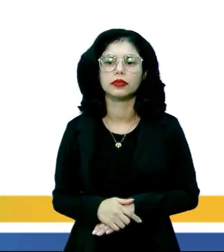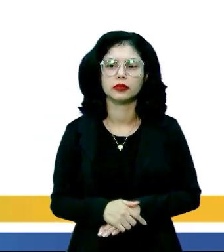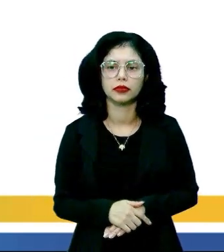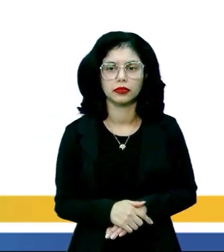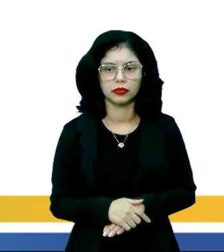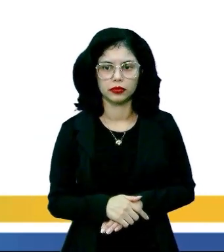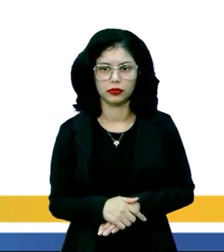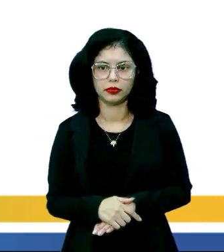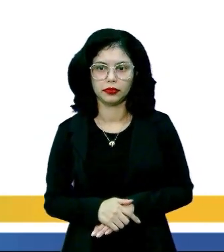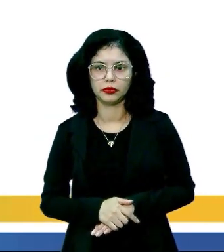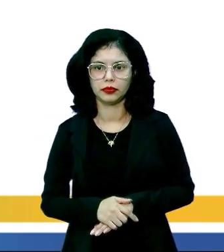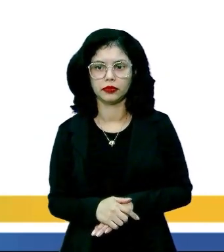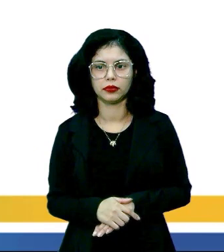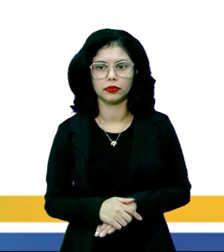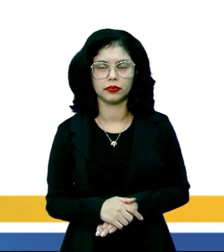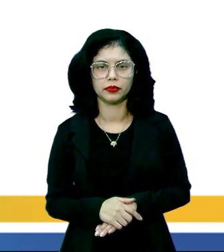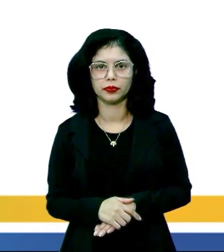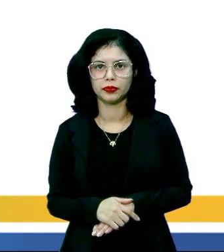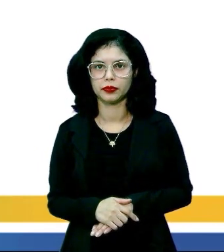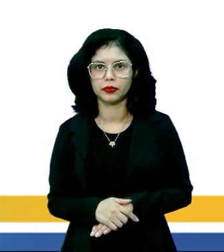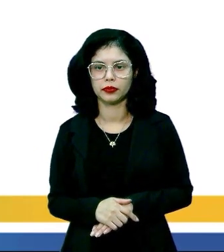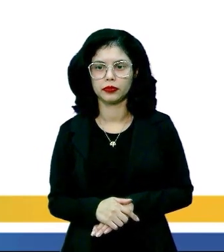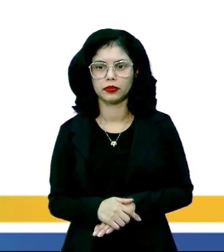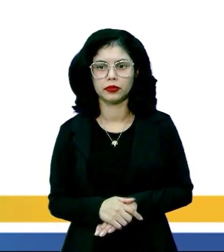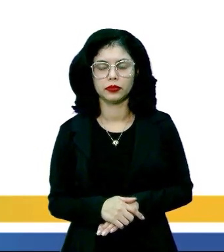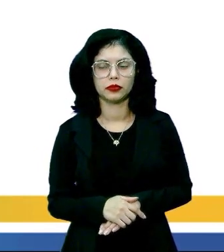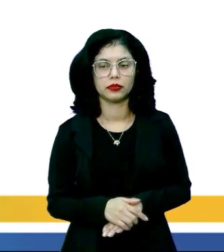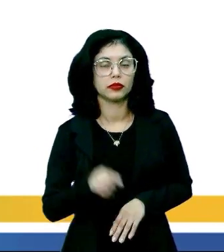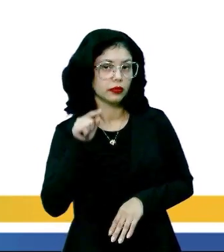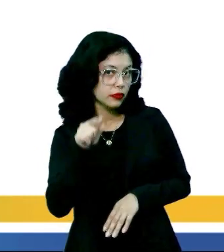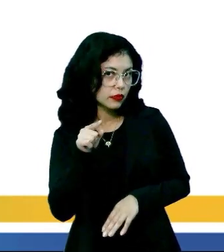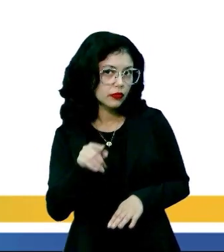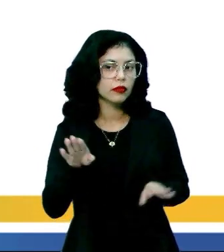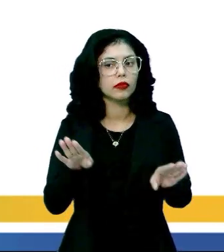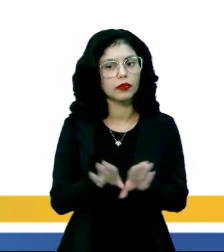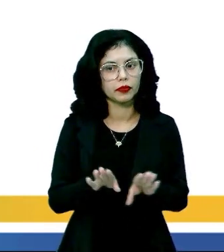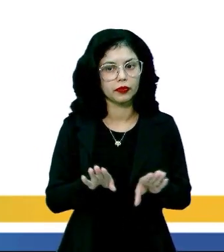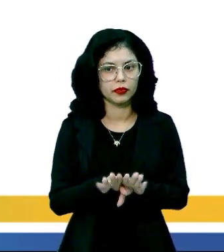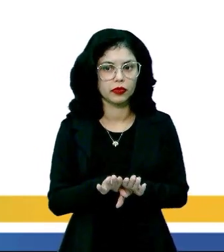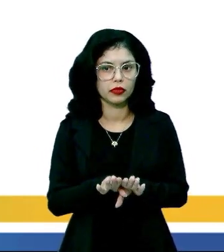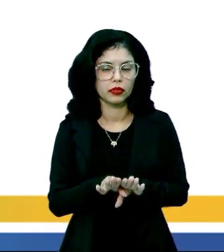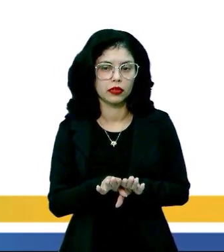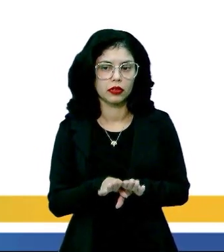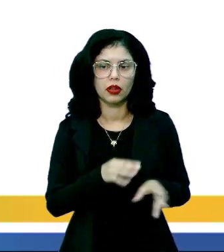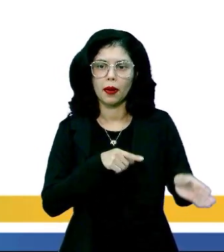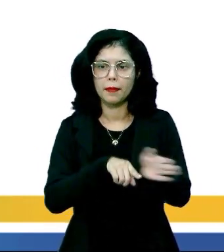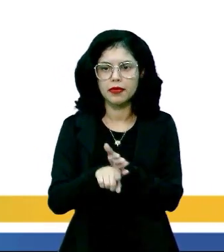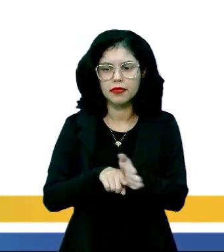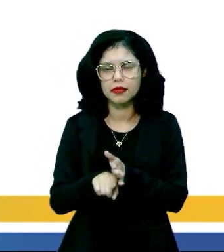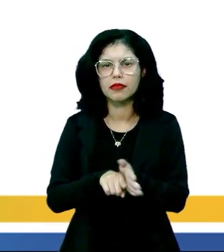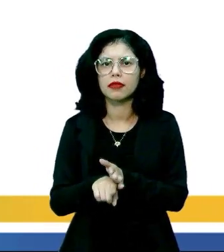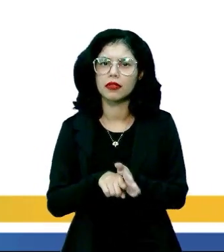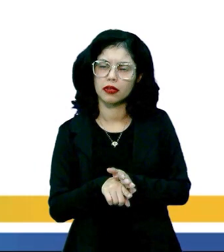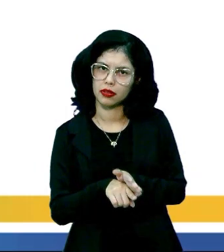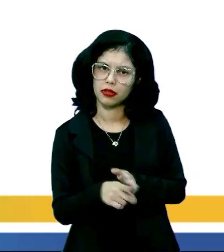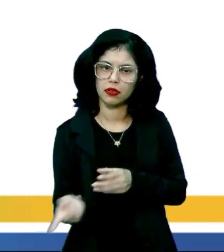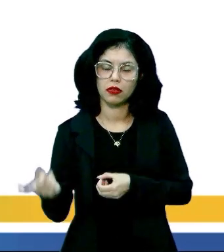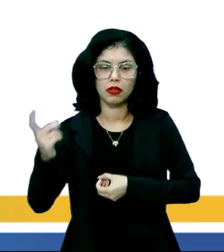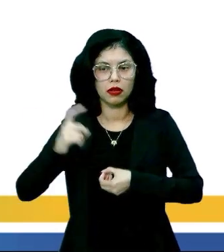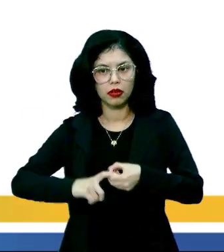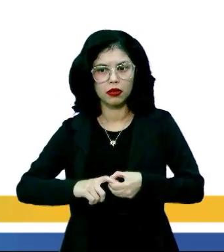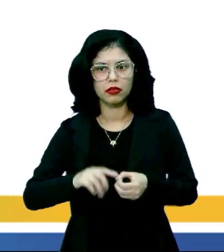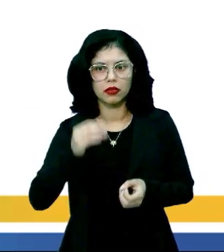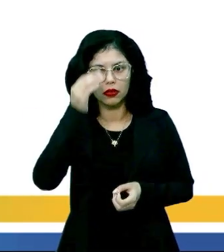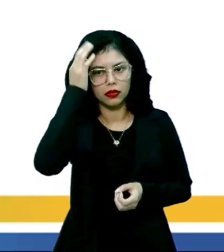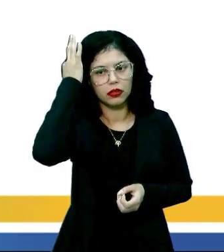e instantâneo. É isso que a pesquisadora, vamos voltar